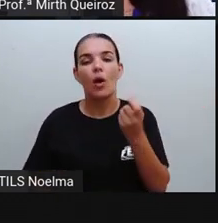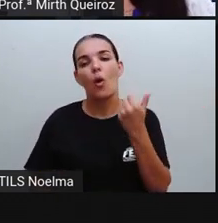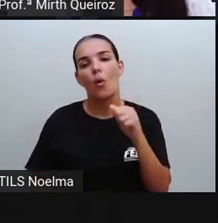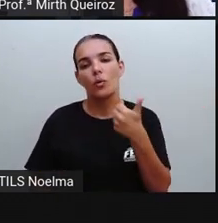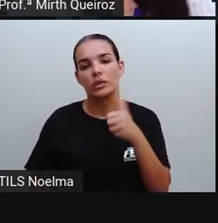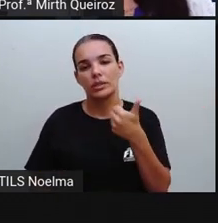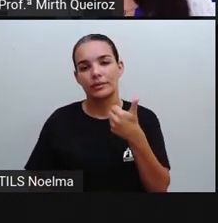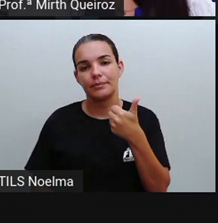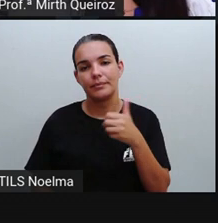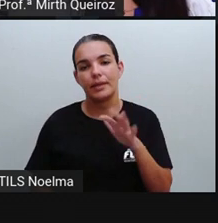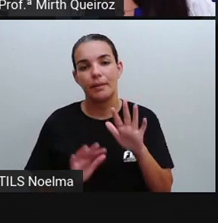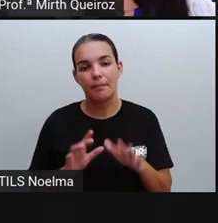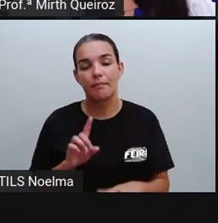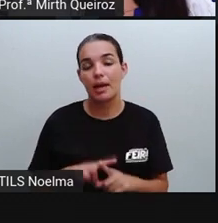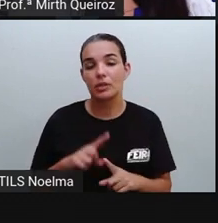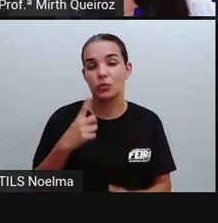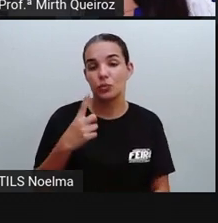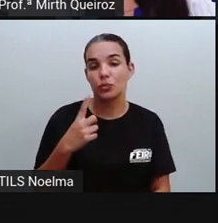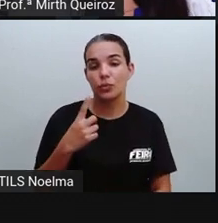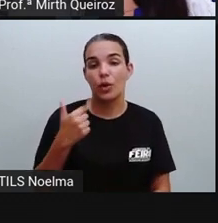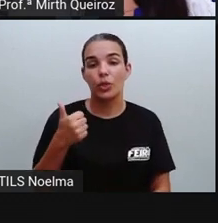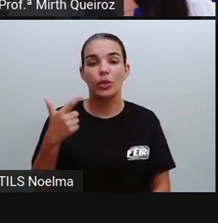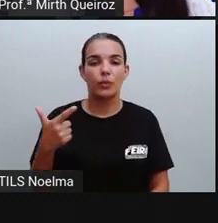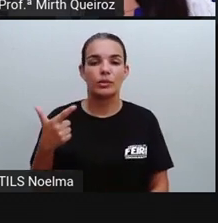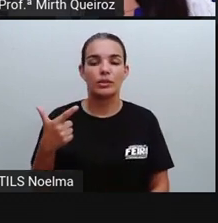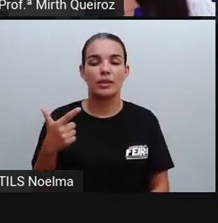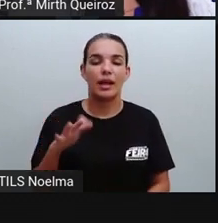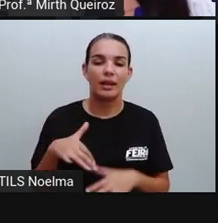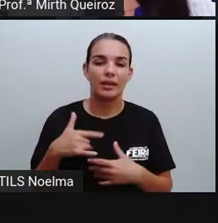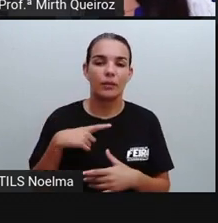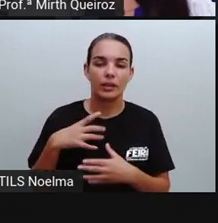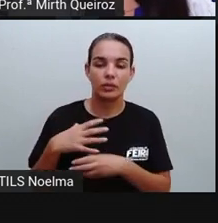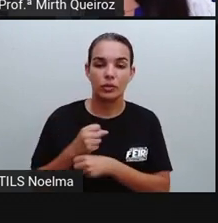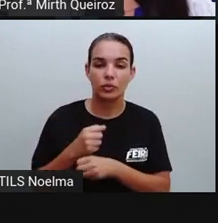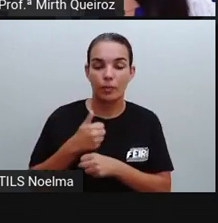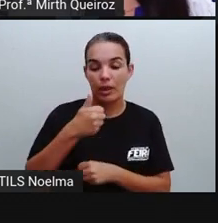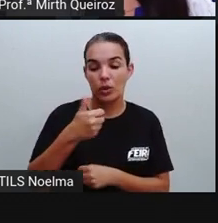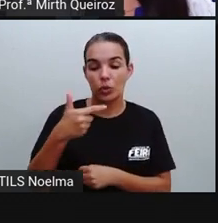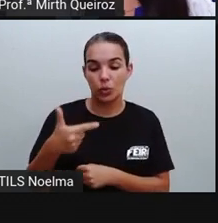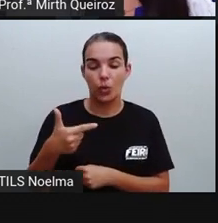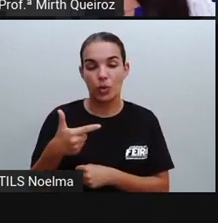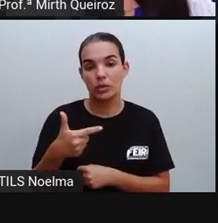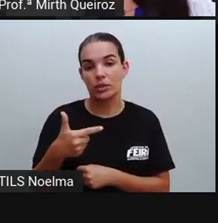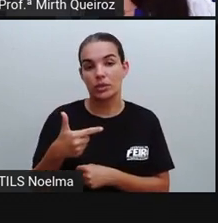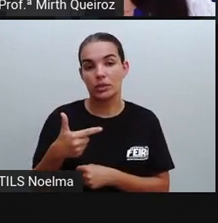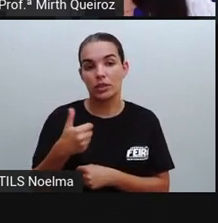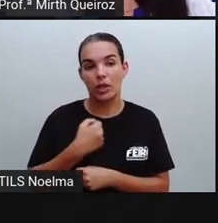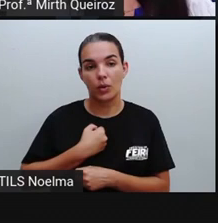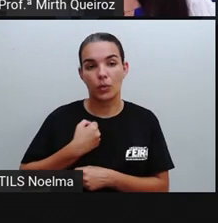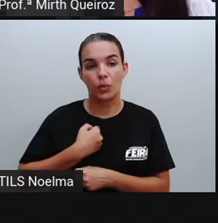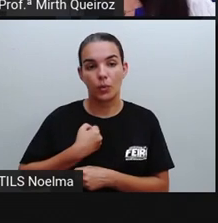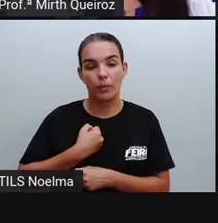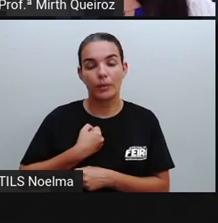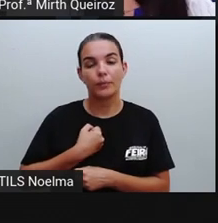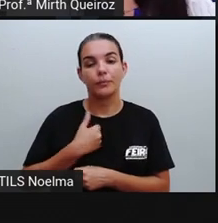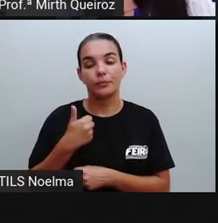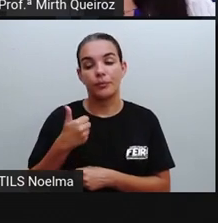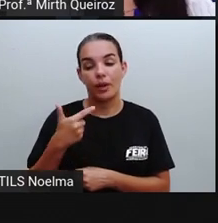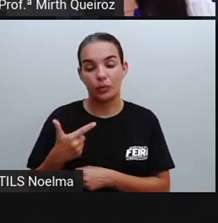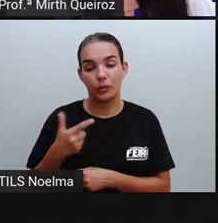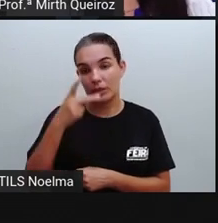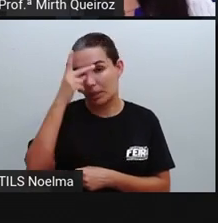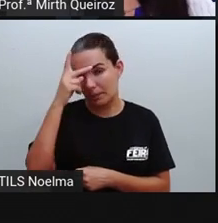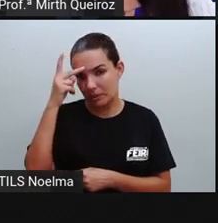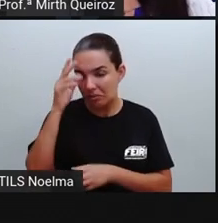11. Mais 1, 12. Então, nós temos 12 números, neste caso aí, de casos